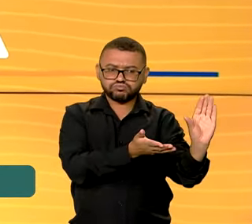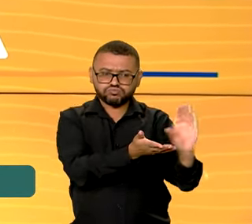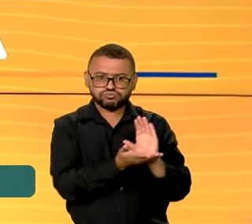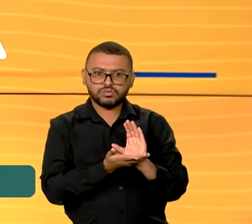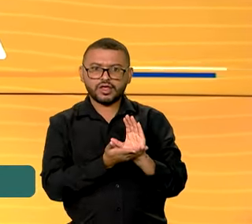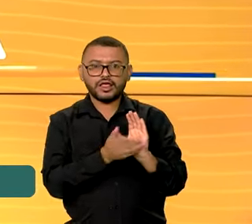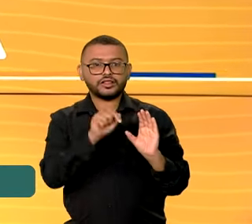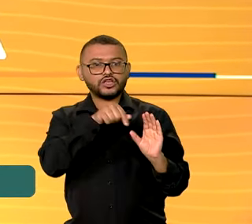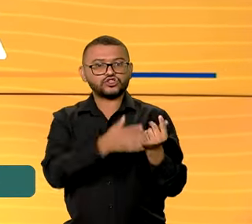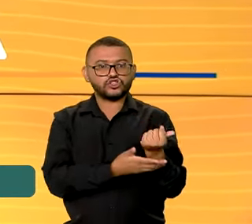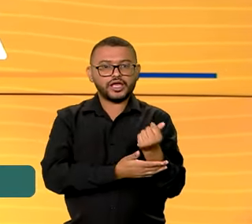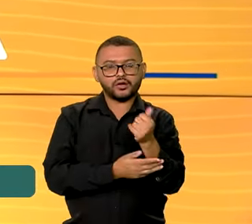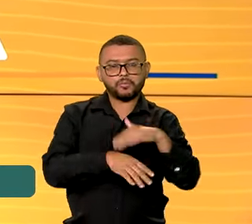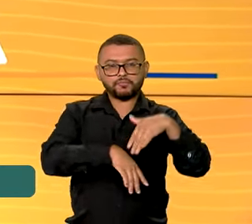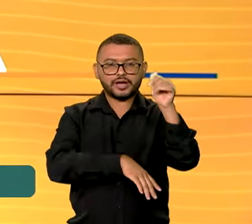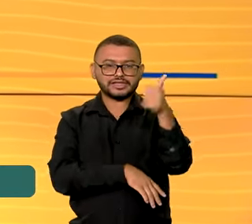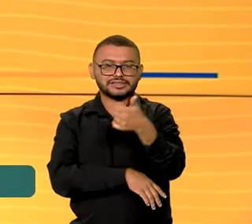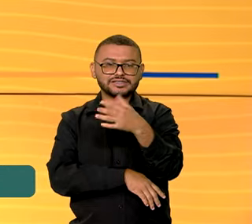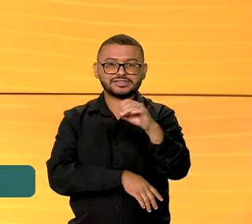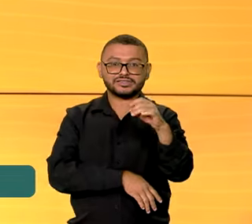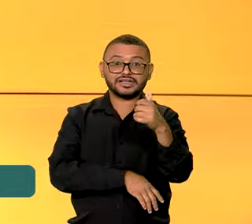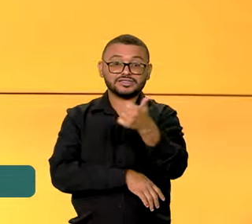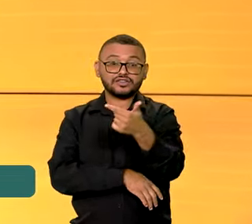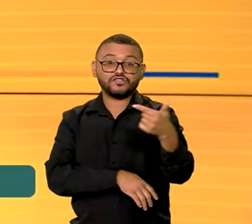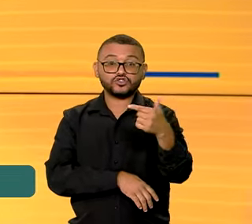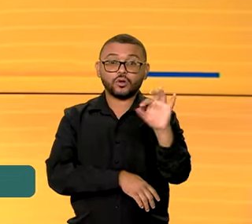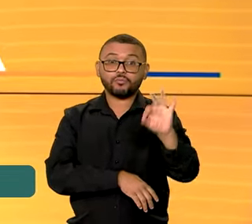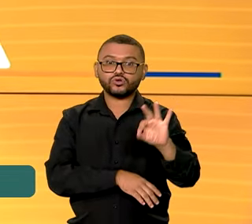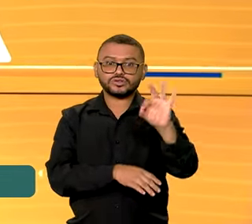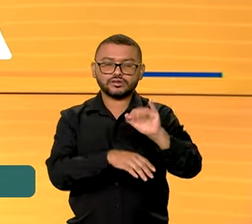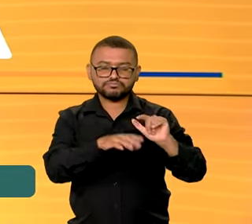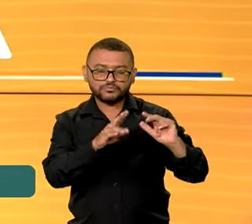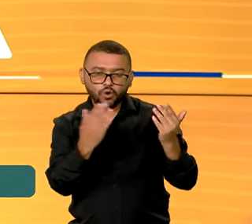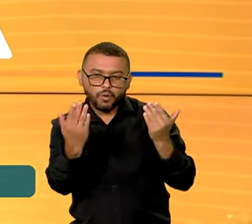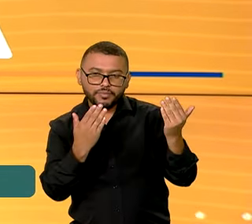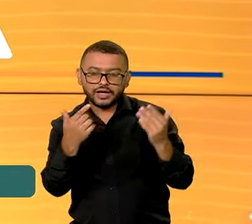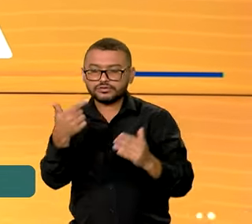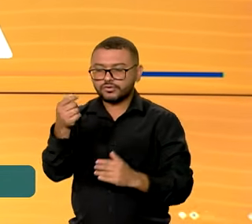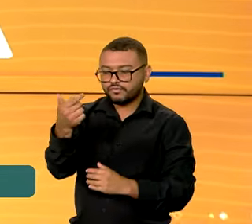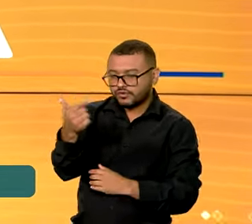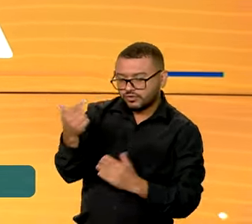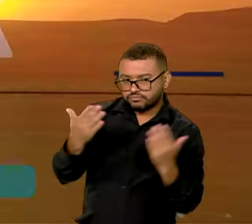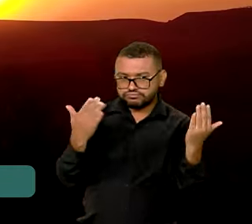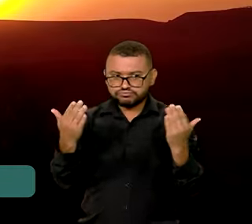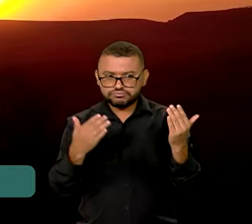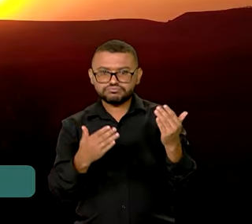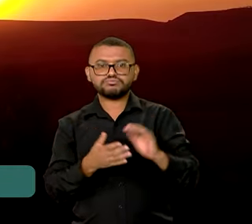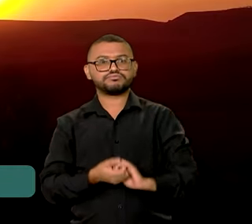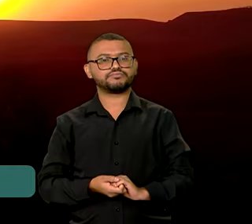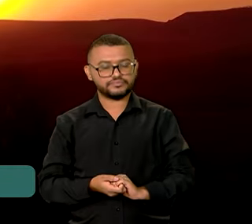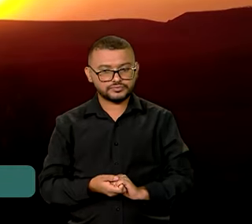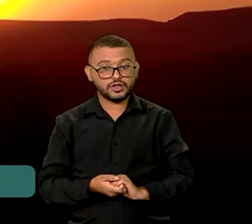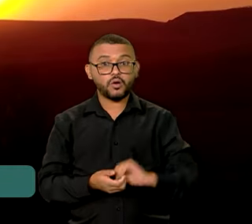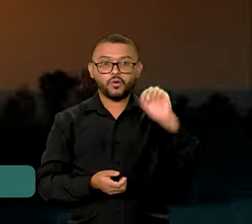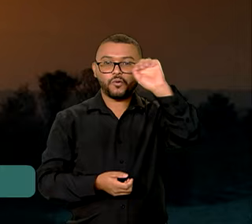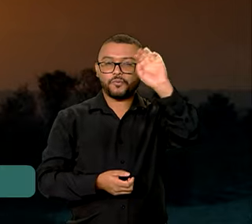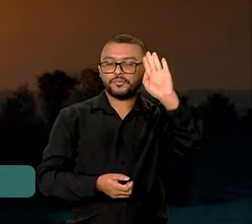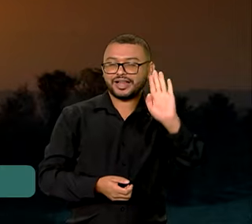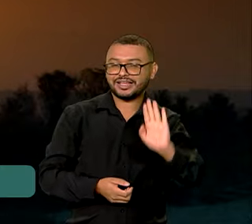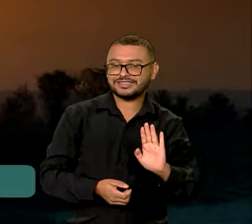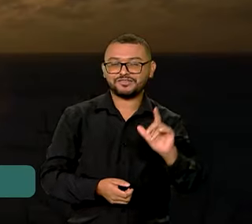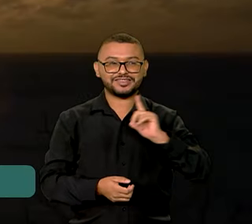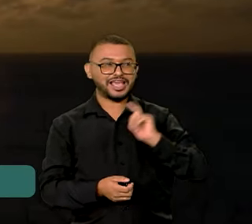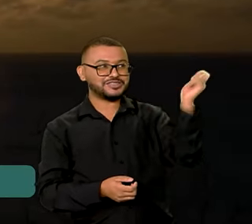O valor representa crescimento de 122% na comparação com 2022. O Brasil tem